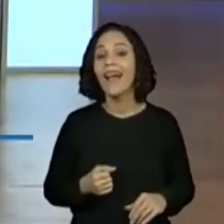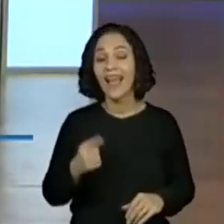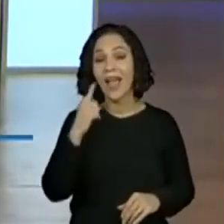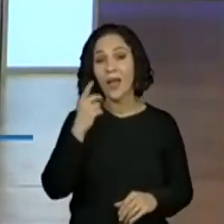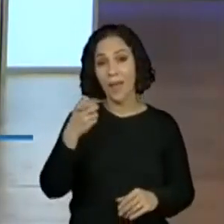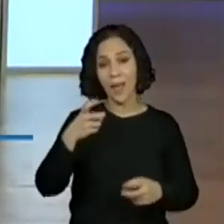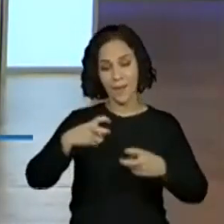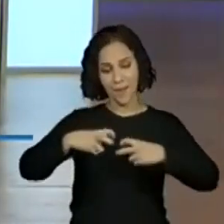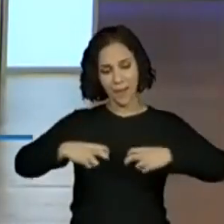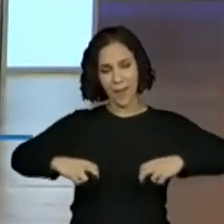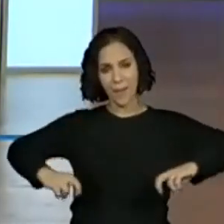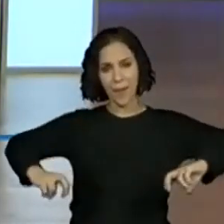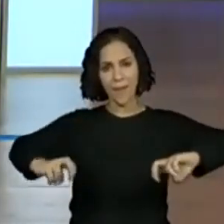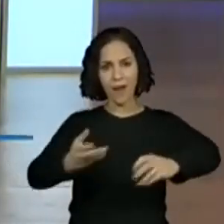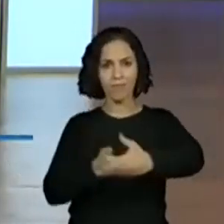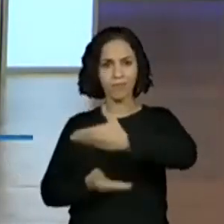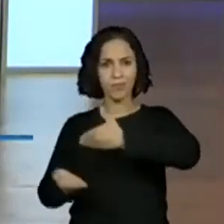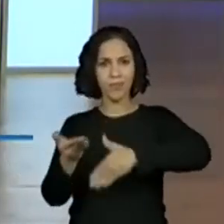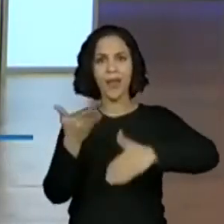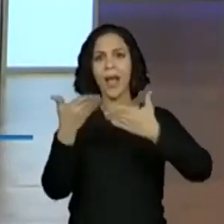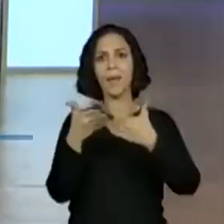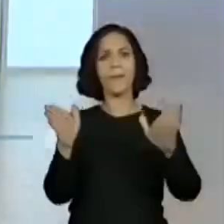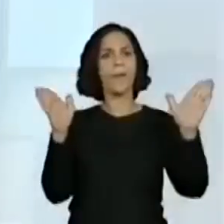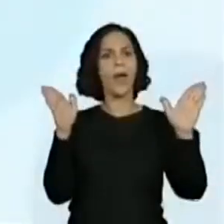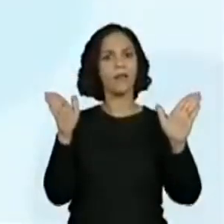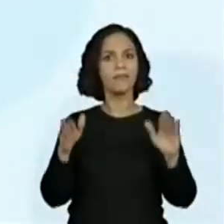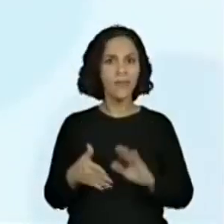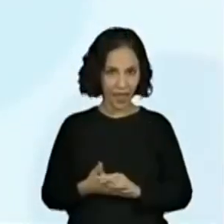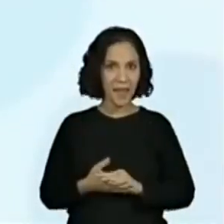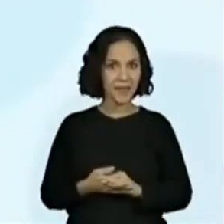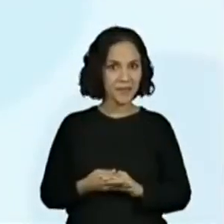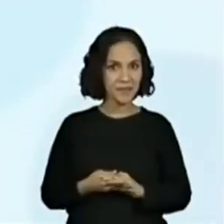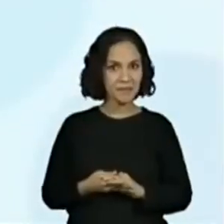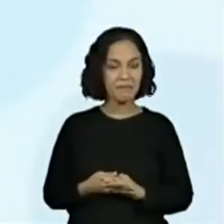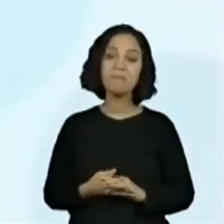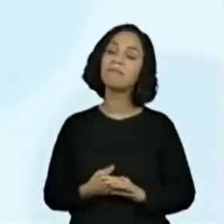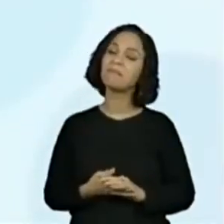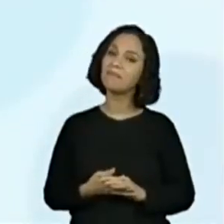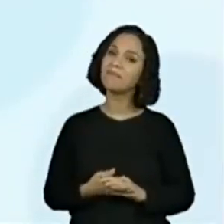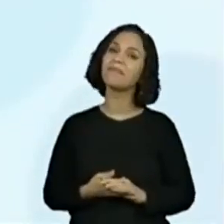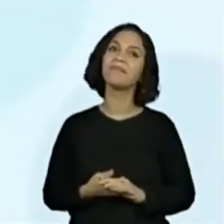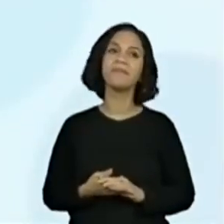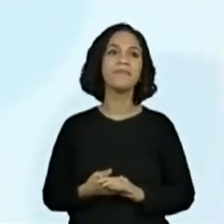uma roda de conversa ao alívio. Eu vou colocar tudo que vocês disserem. Ó.